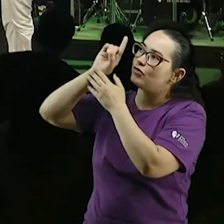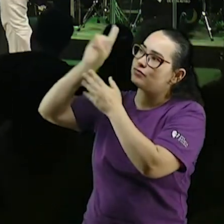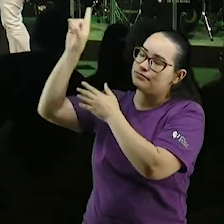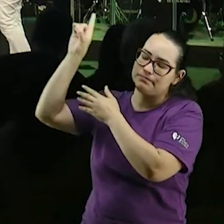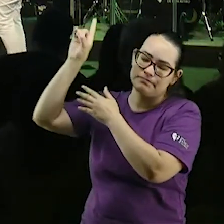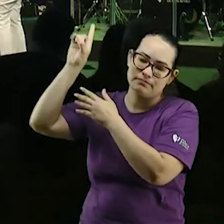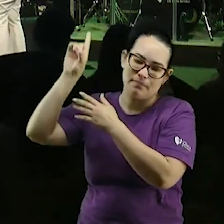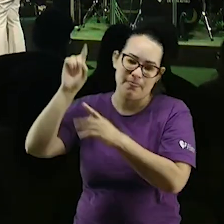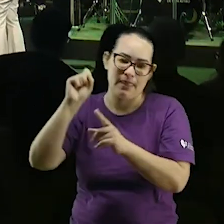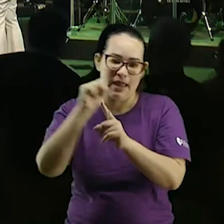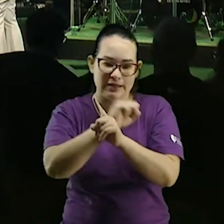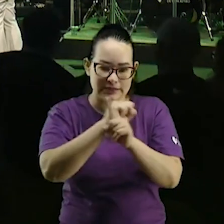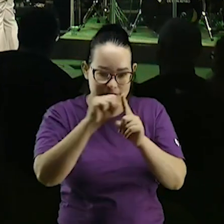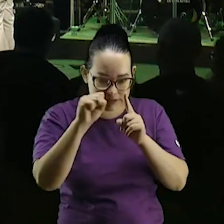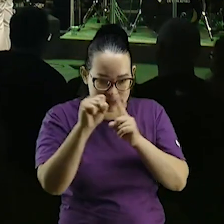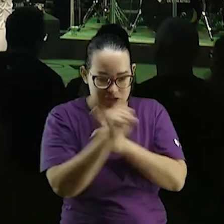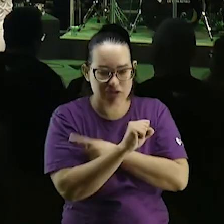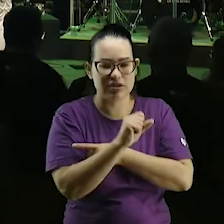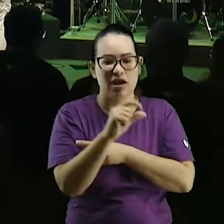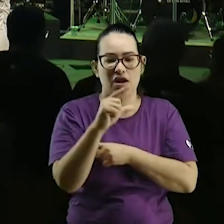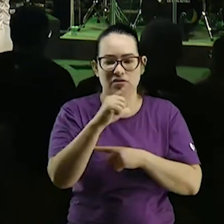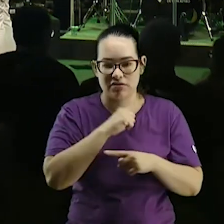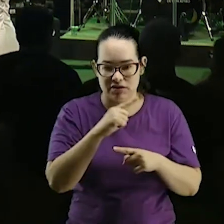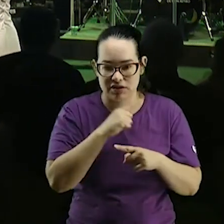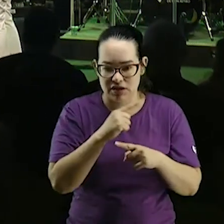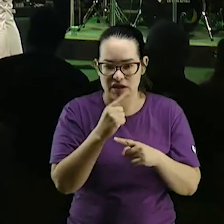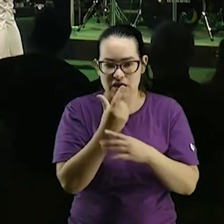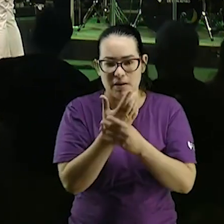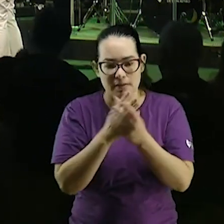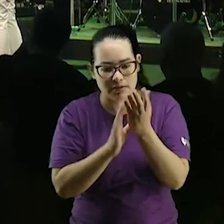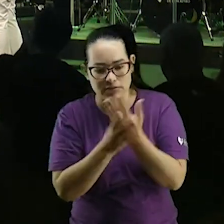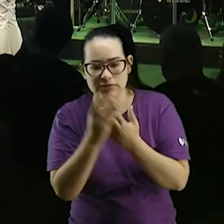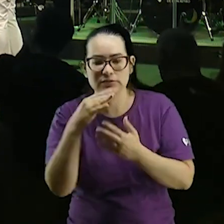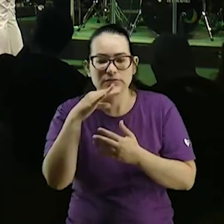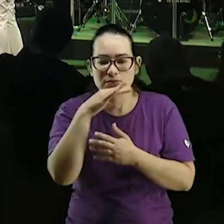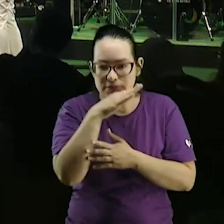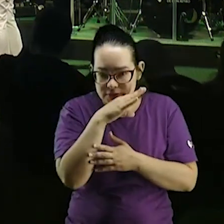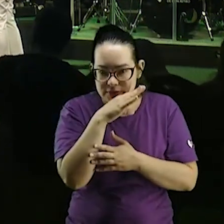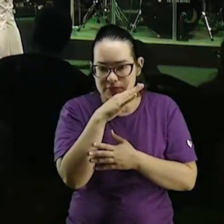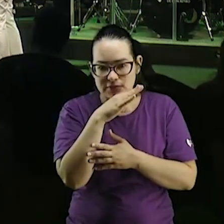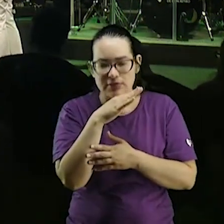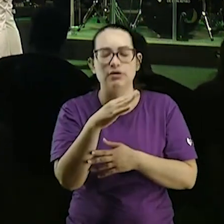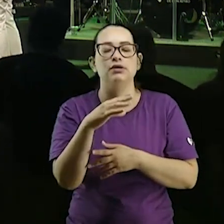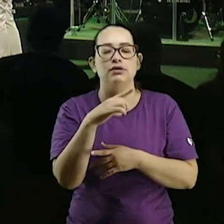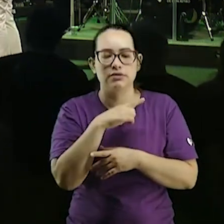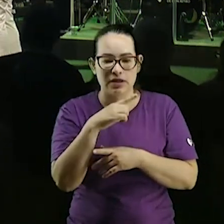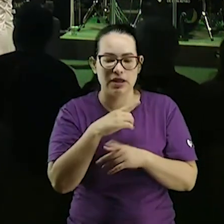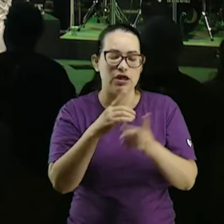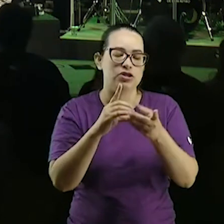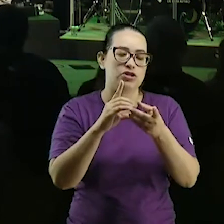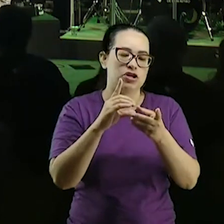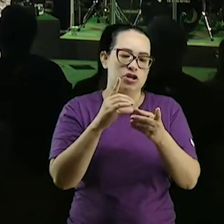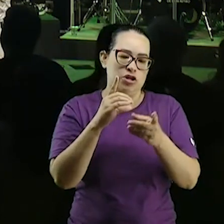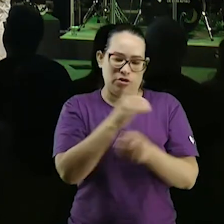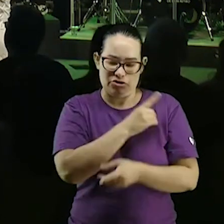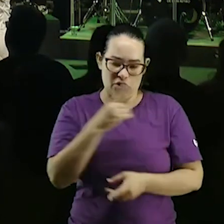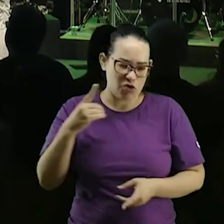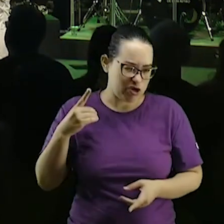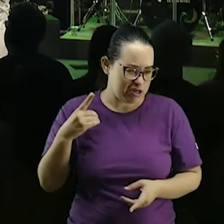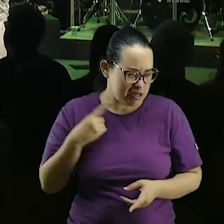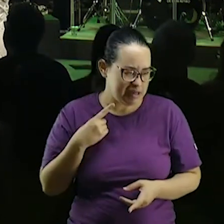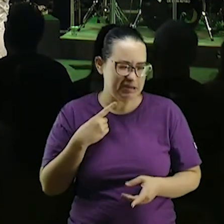social mãos que aquecem onde gás apoio pastoral a diaconia serve aqui a